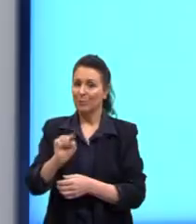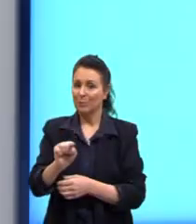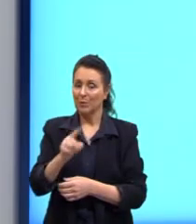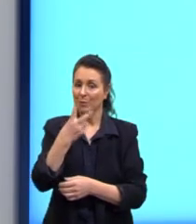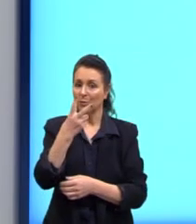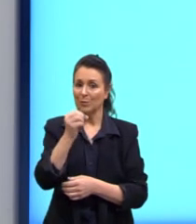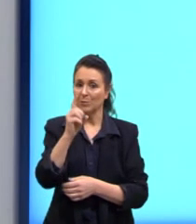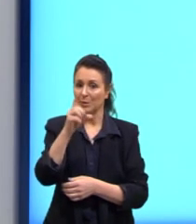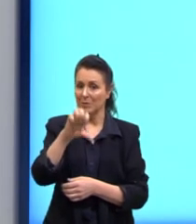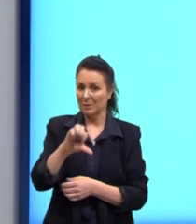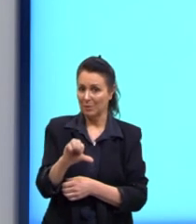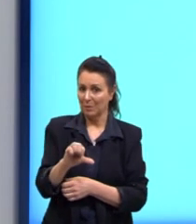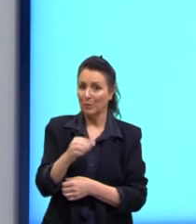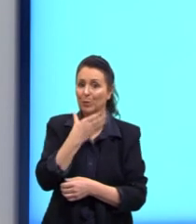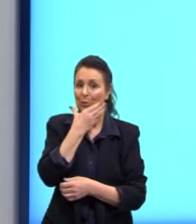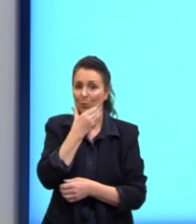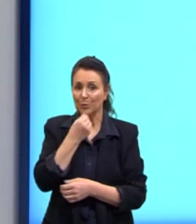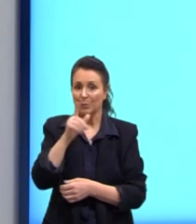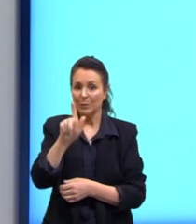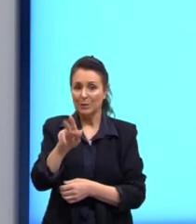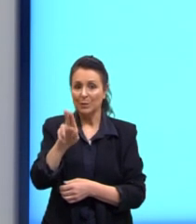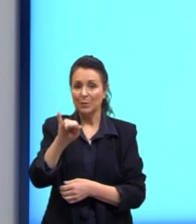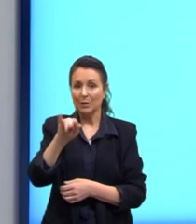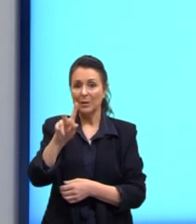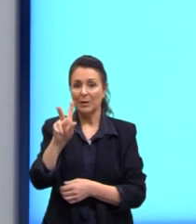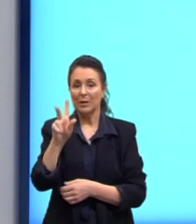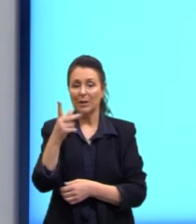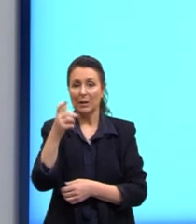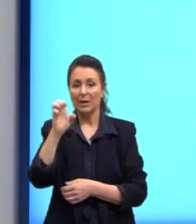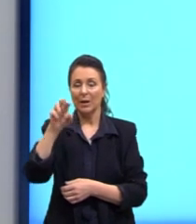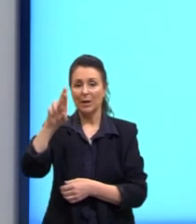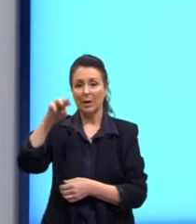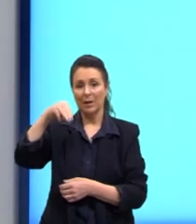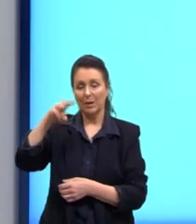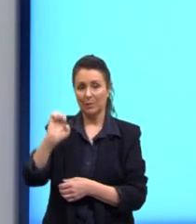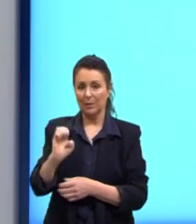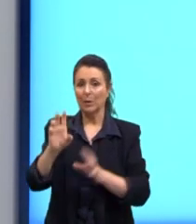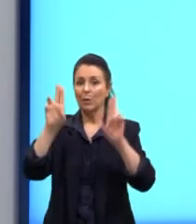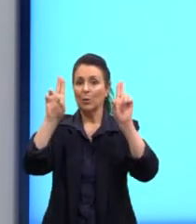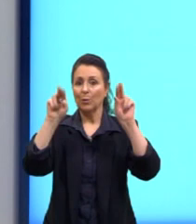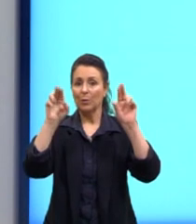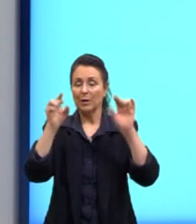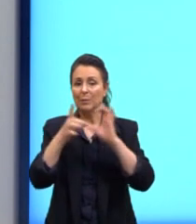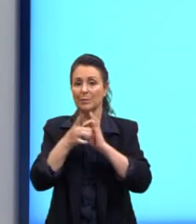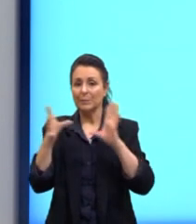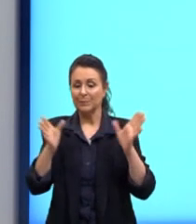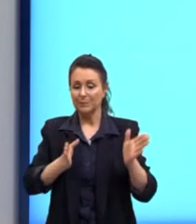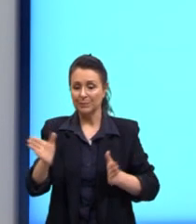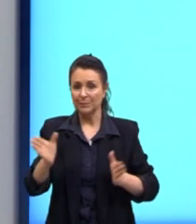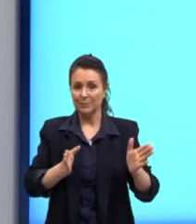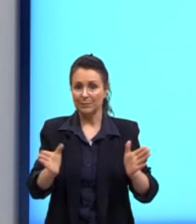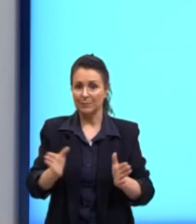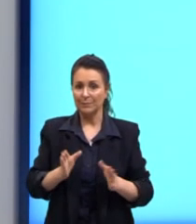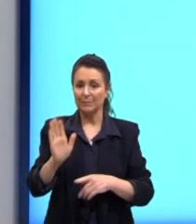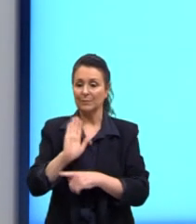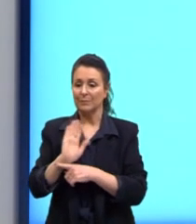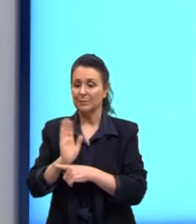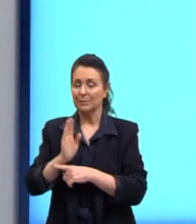a redação do Guilherme Mendes Vaz sobre a temática da democratização do acesso ao cinema no Brasil.